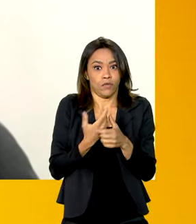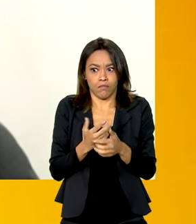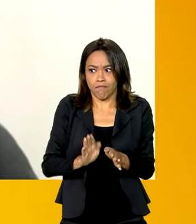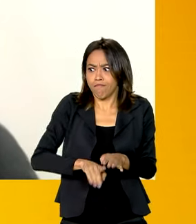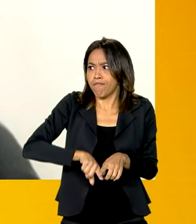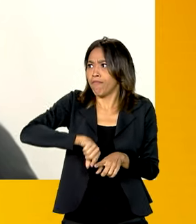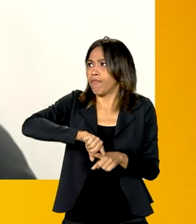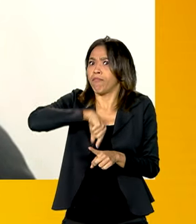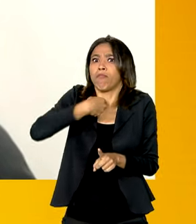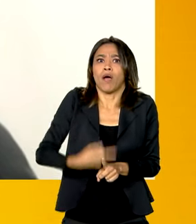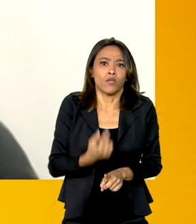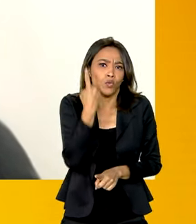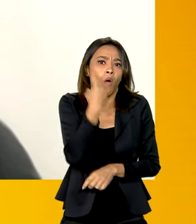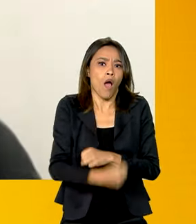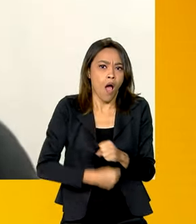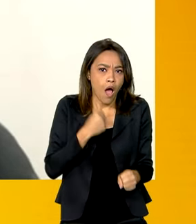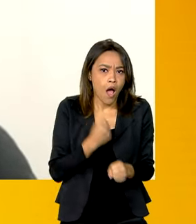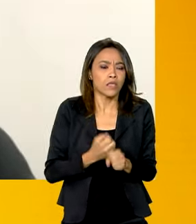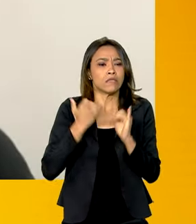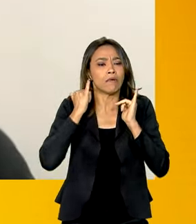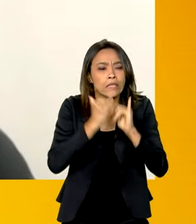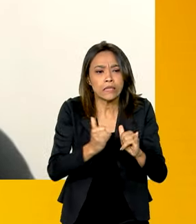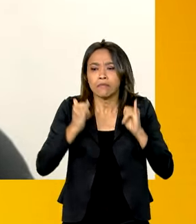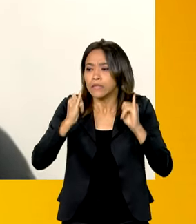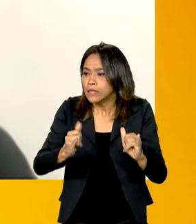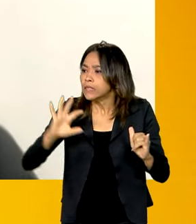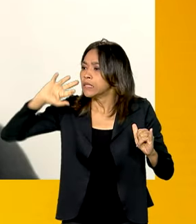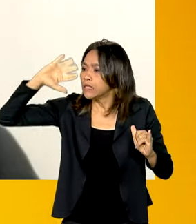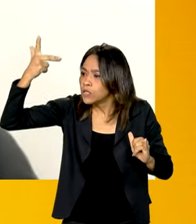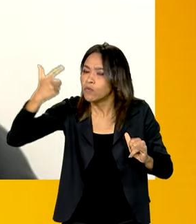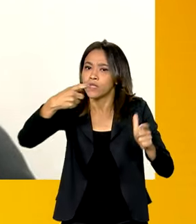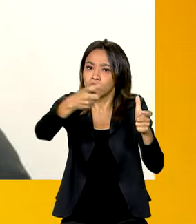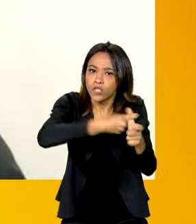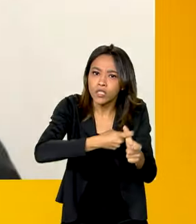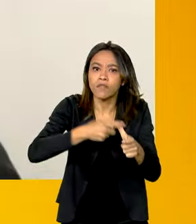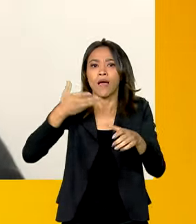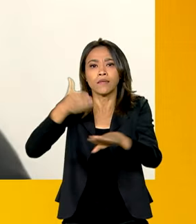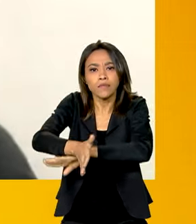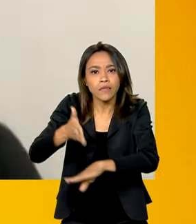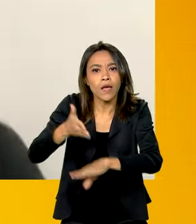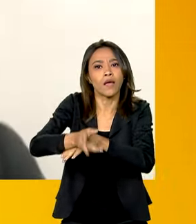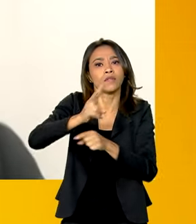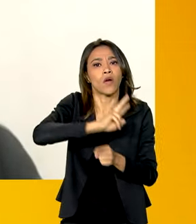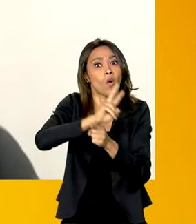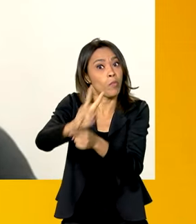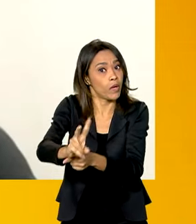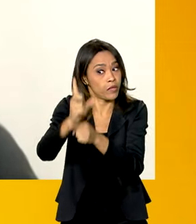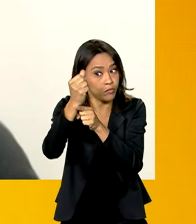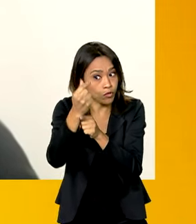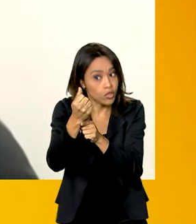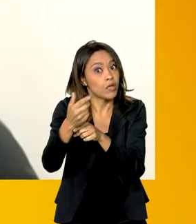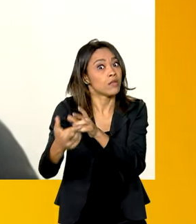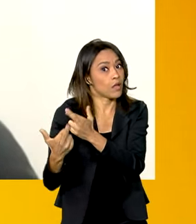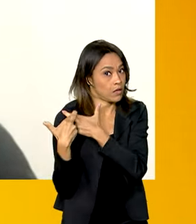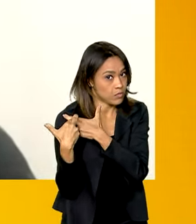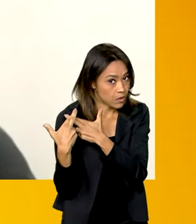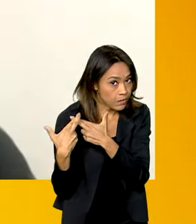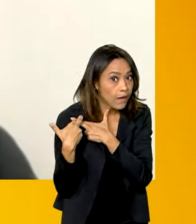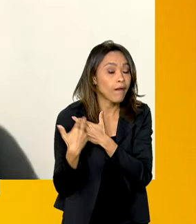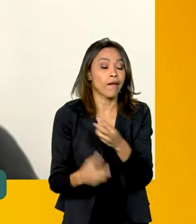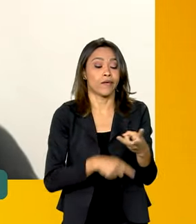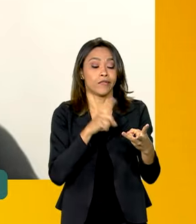ano falando da importância da regularização das dívidas, do acesso ao crédito de forma responsável, a educação